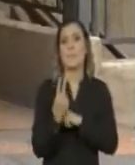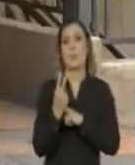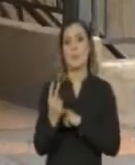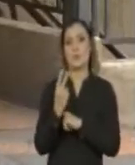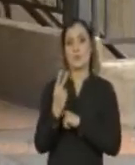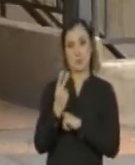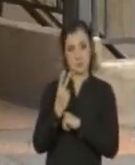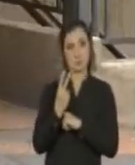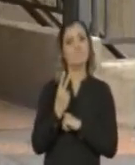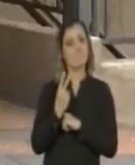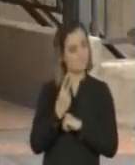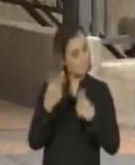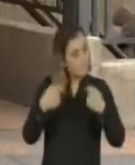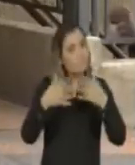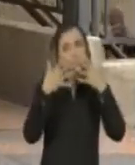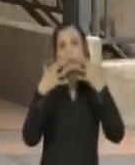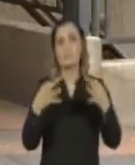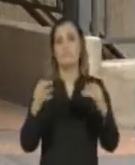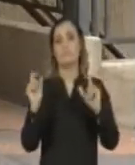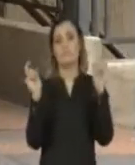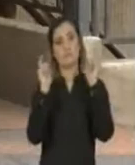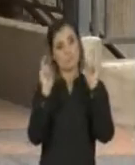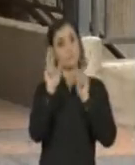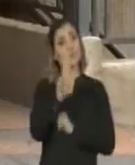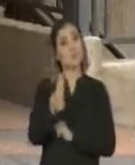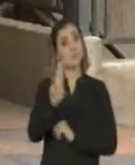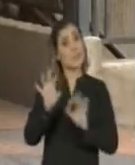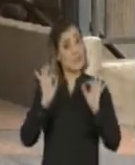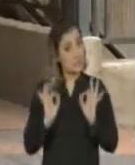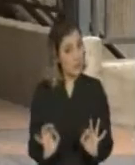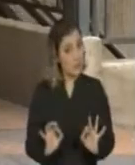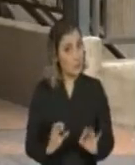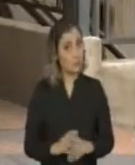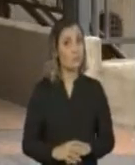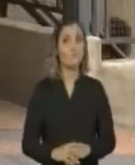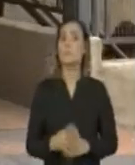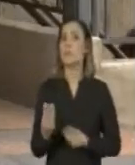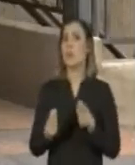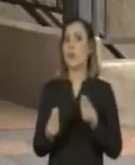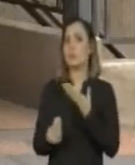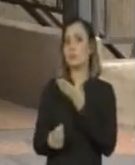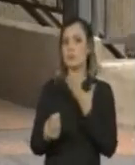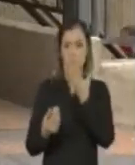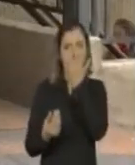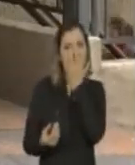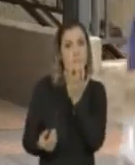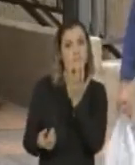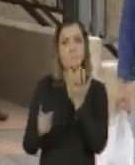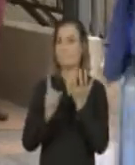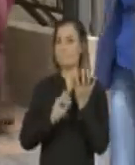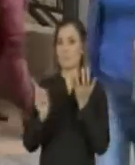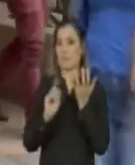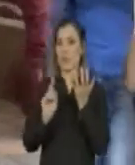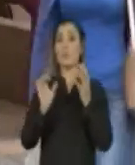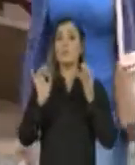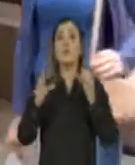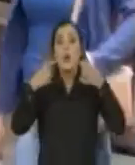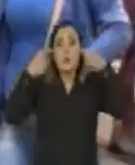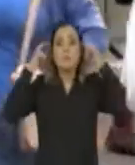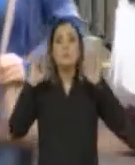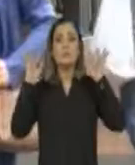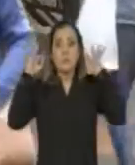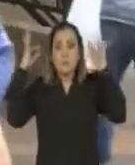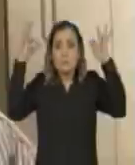seja a maior possível, é preciso utilizar de forma correta, como tocá-la apenas pelo elástico e